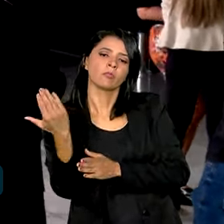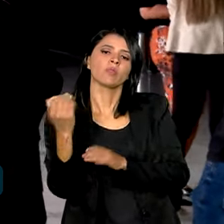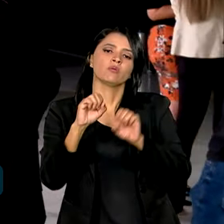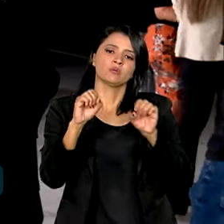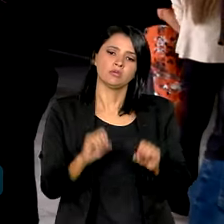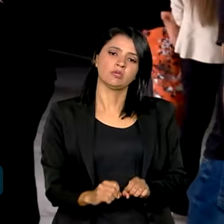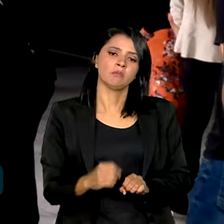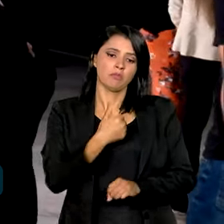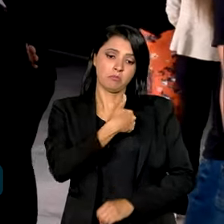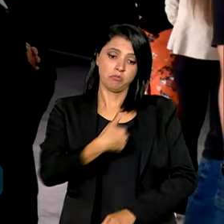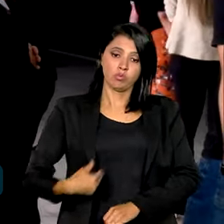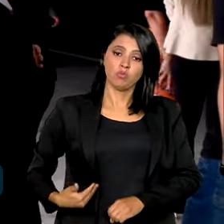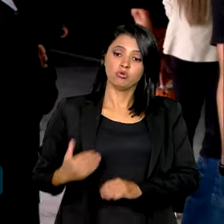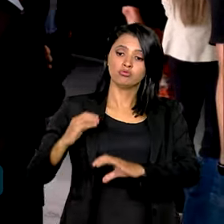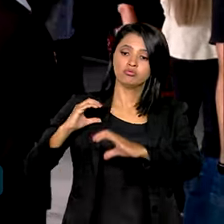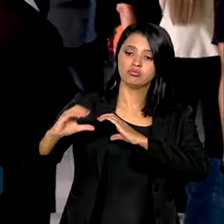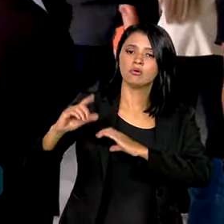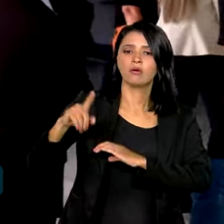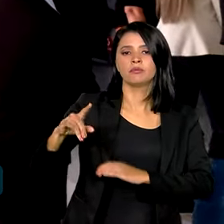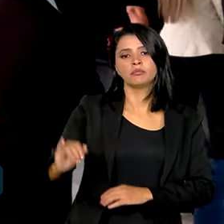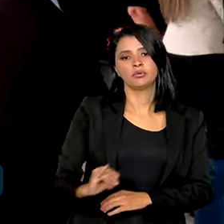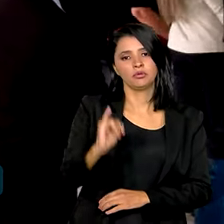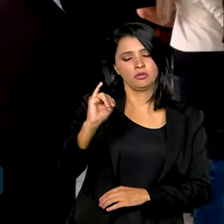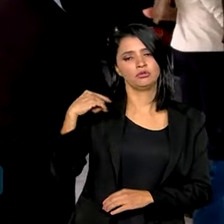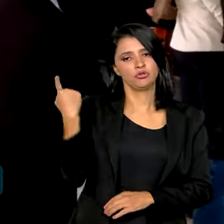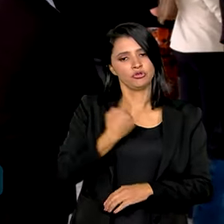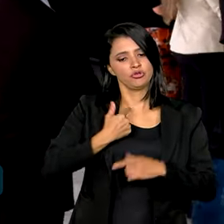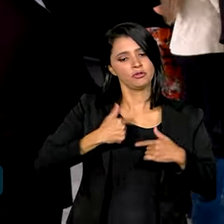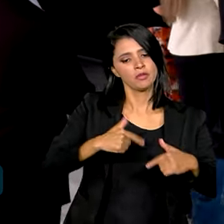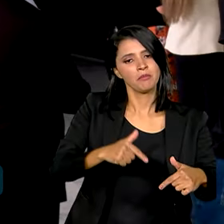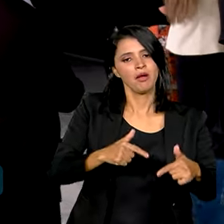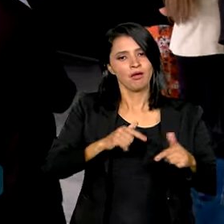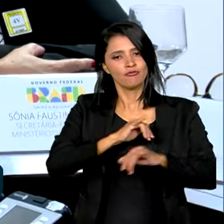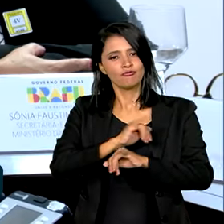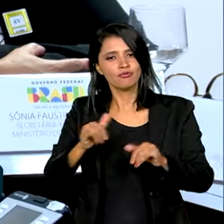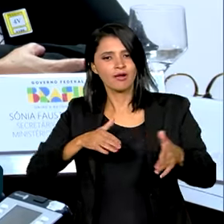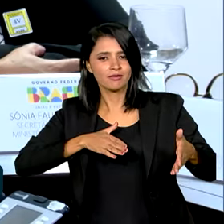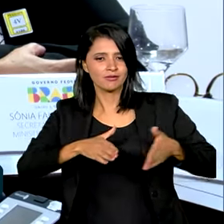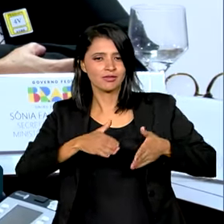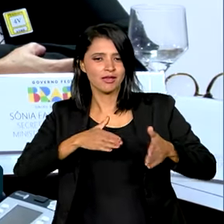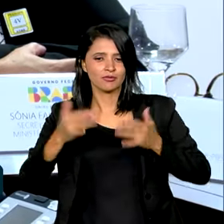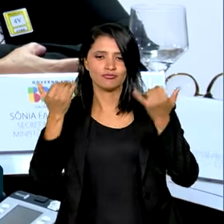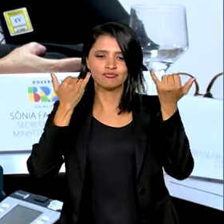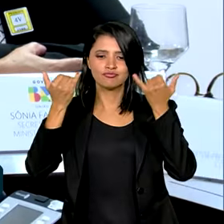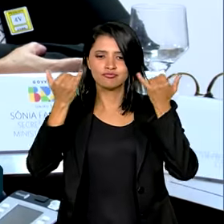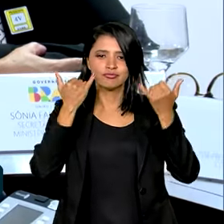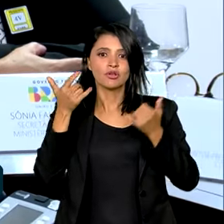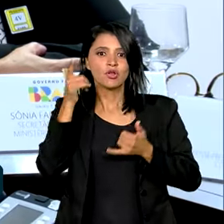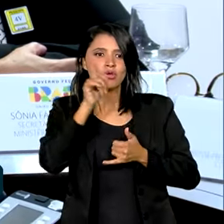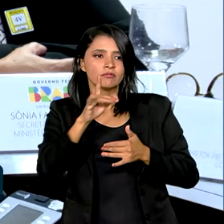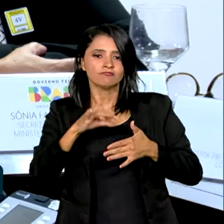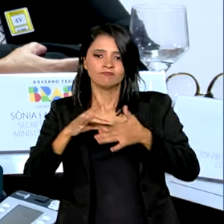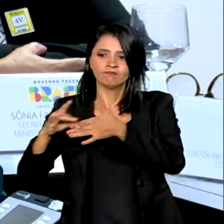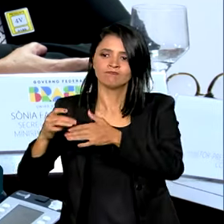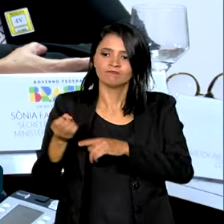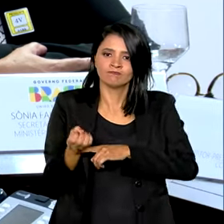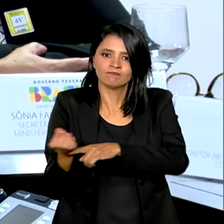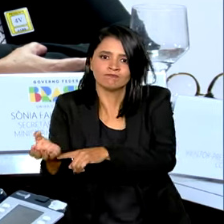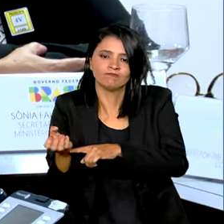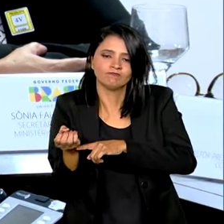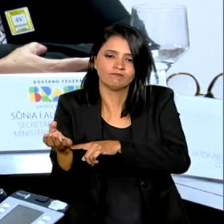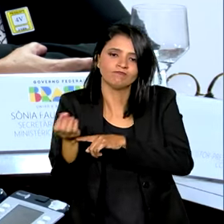comunicação e isso que é importante para a gente fazer esse trabalho de acesso à informação. Fazer chegar o sinal, a reprodução da